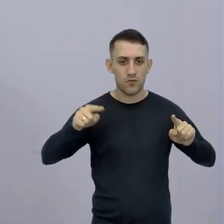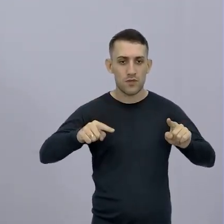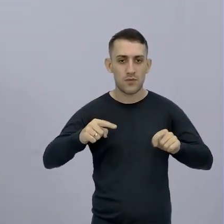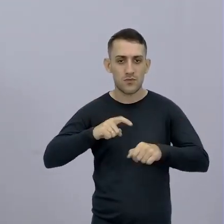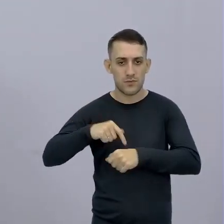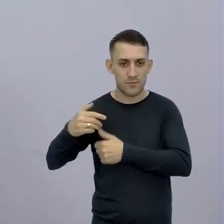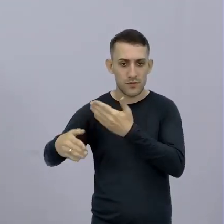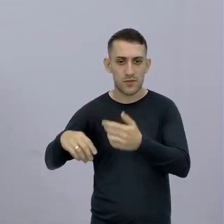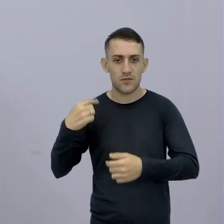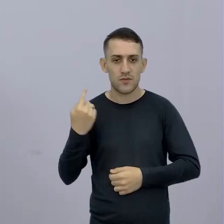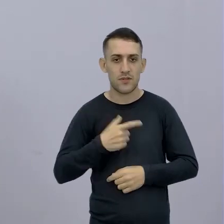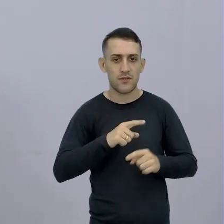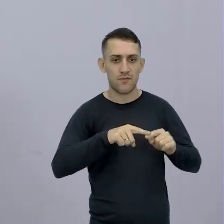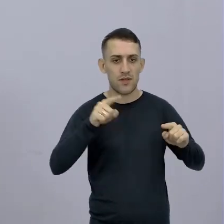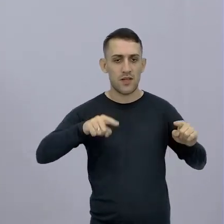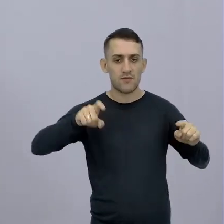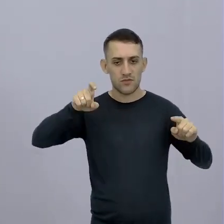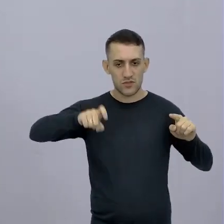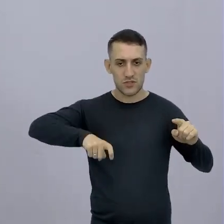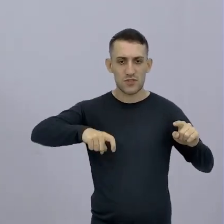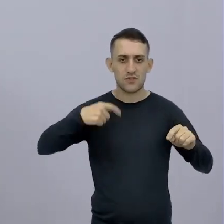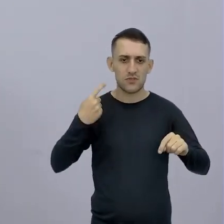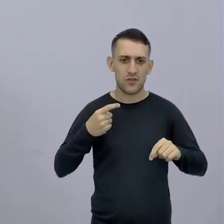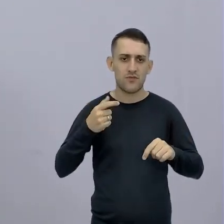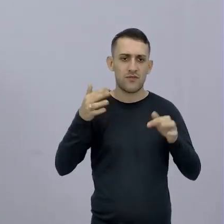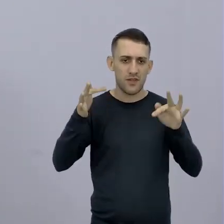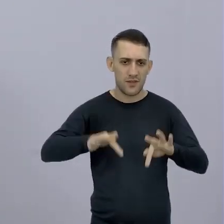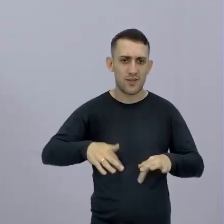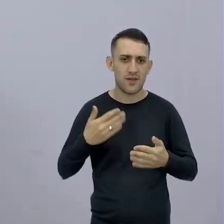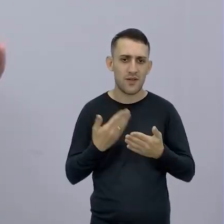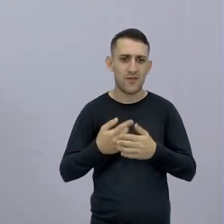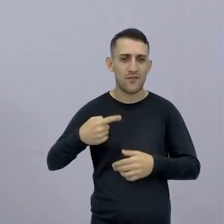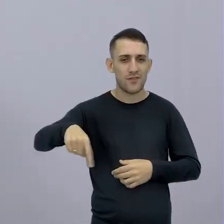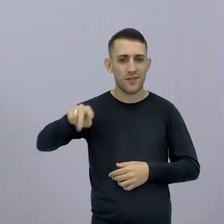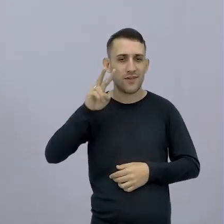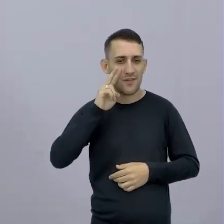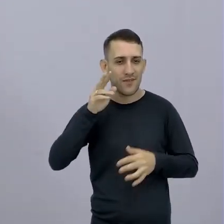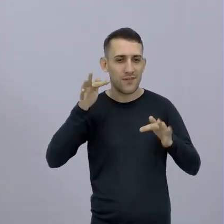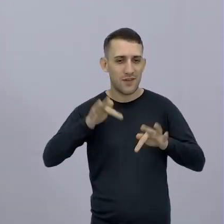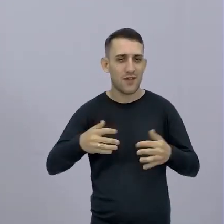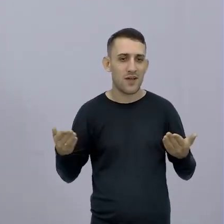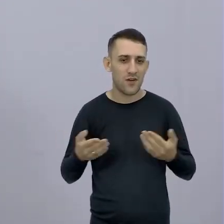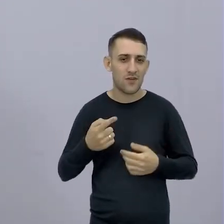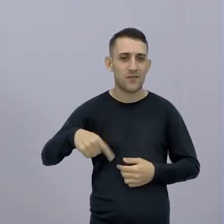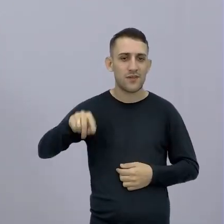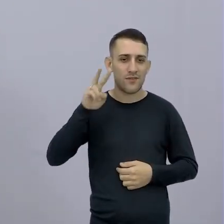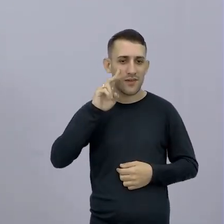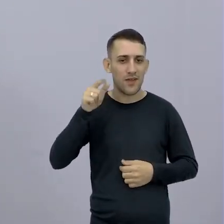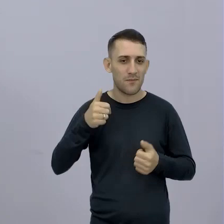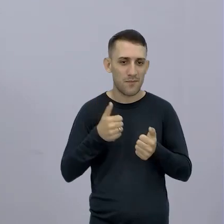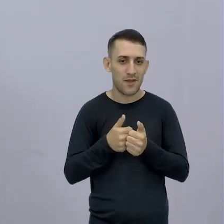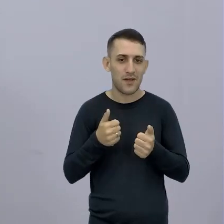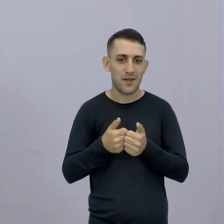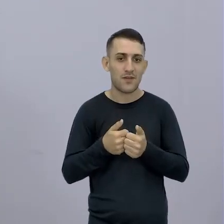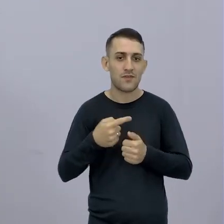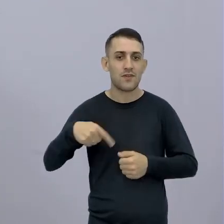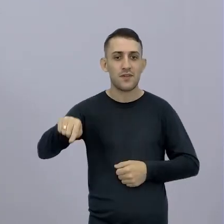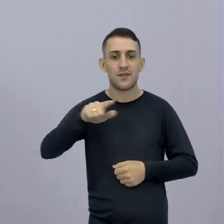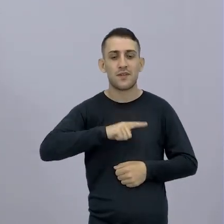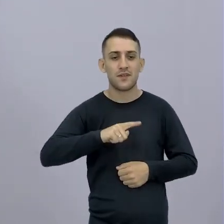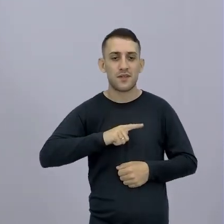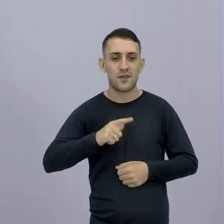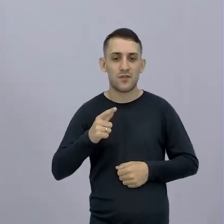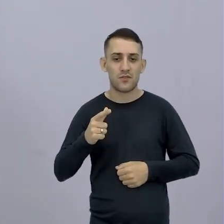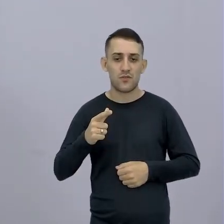passar do tempo Então a gente tinha A variável X A gente está finalizando Essa aula aí Vocês vão ver Finalizou agora E você vai ver Que é bem isso aí mesmo Mas você tem o valor X